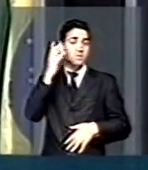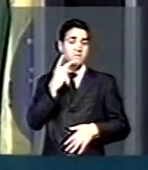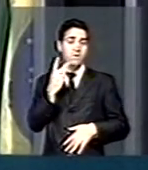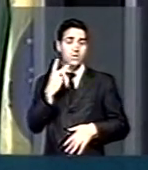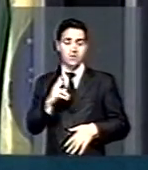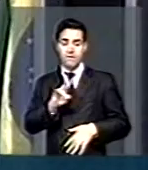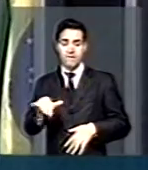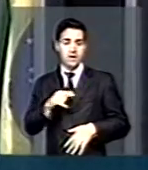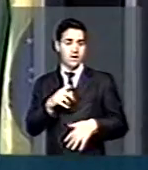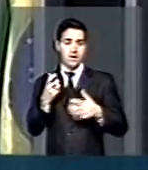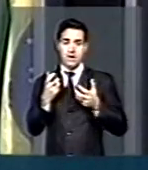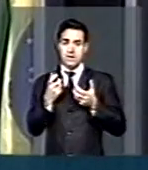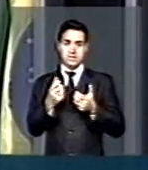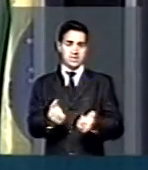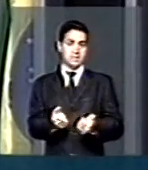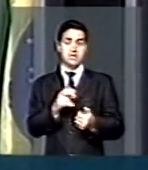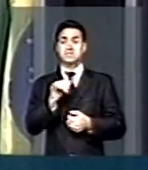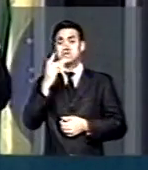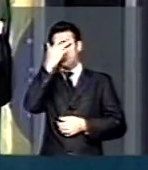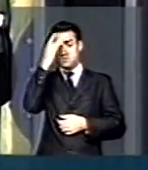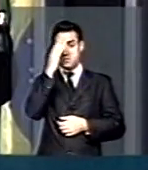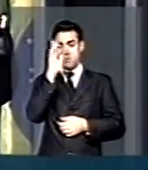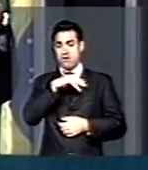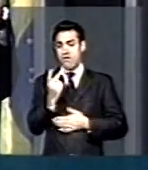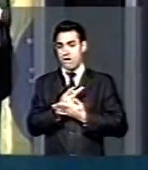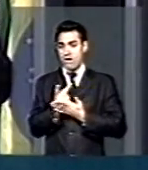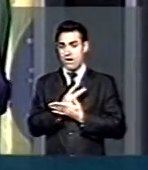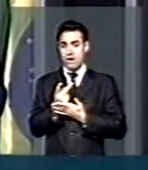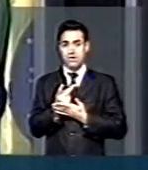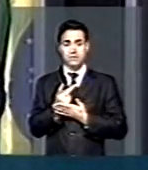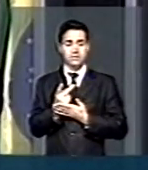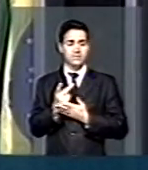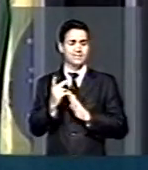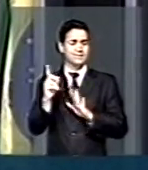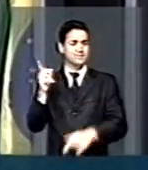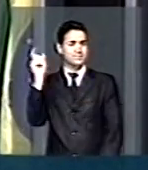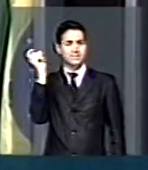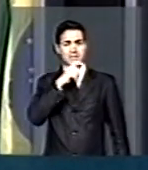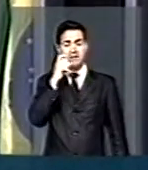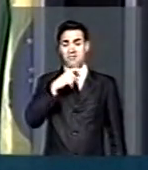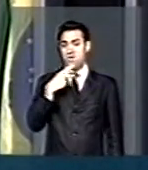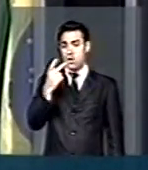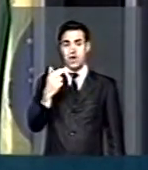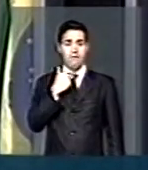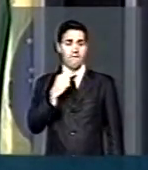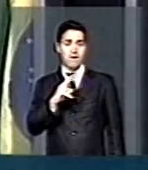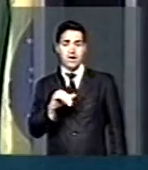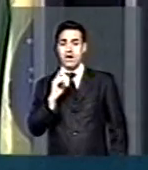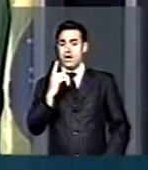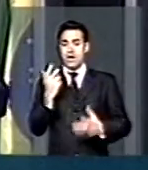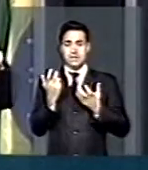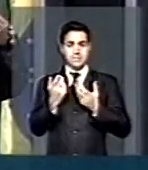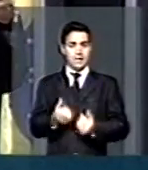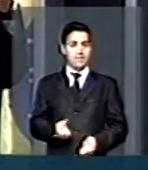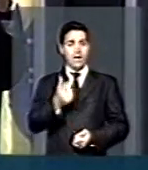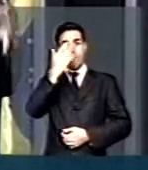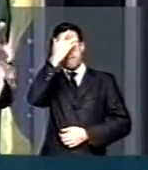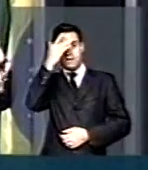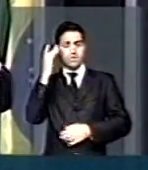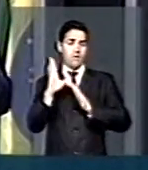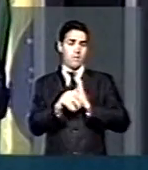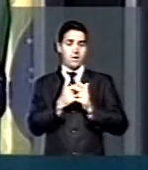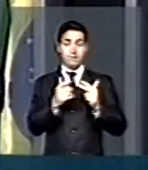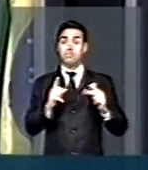não toleraria o mal feito era apenas mais uma fala ao vento. Era mais uma